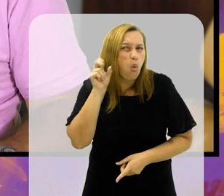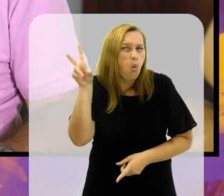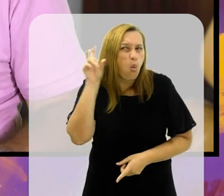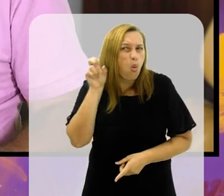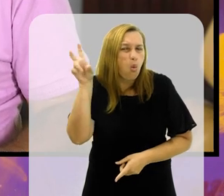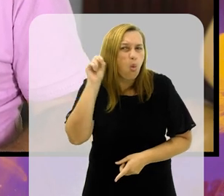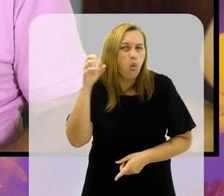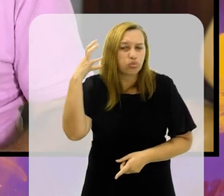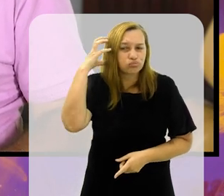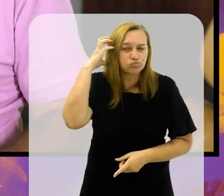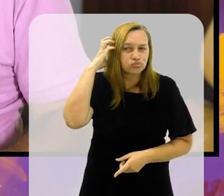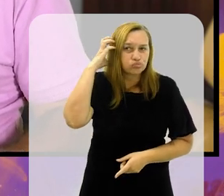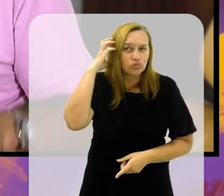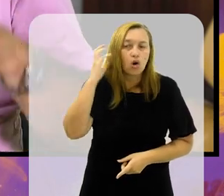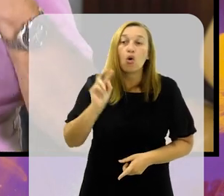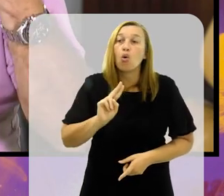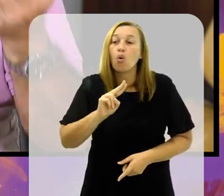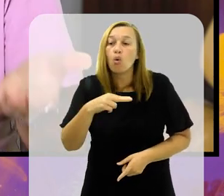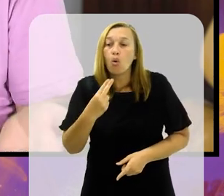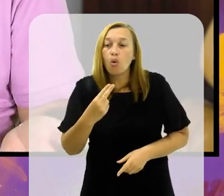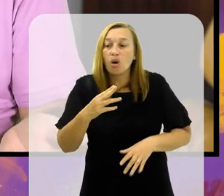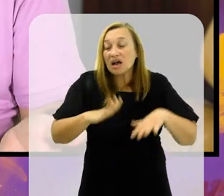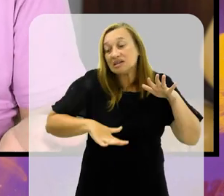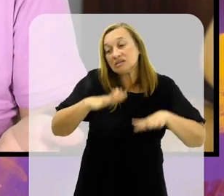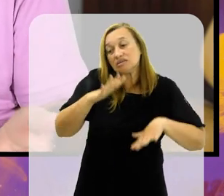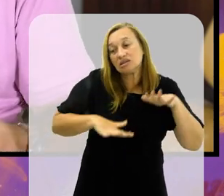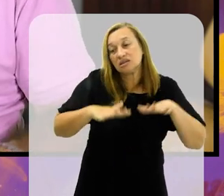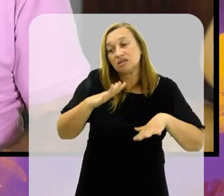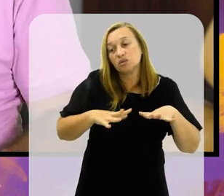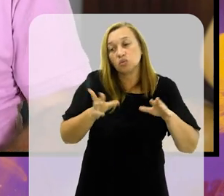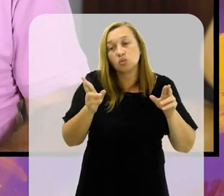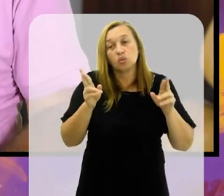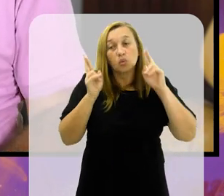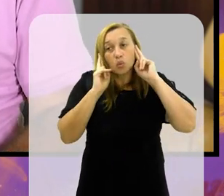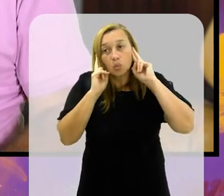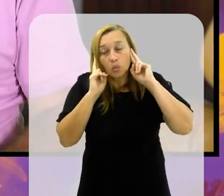transmissões do rádio, ou às vezes também não ouvindo,